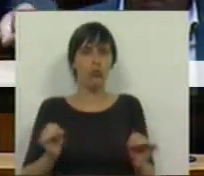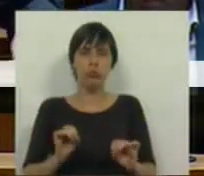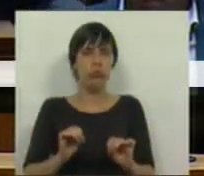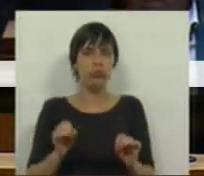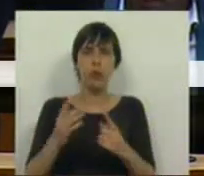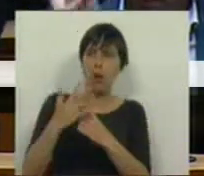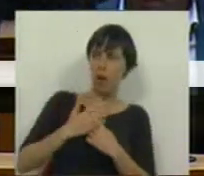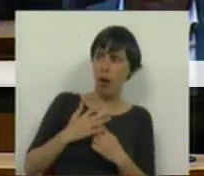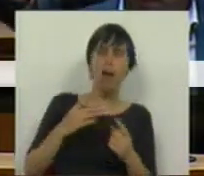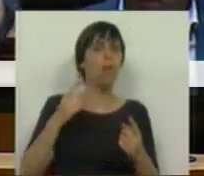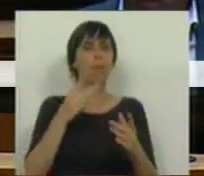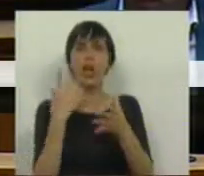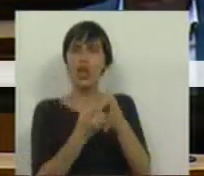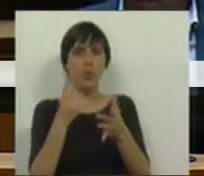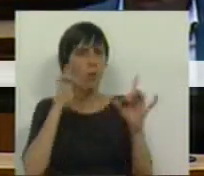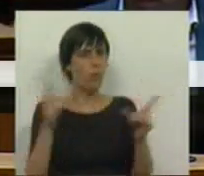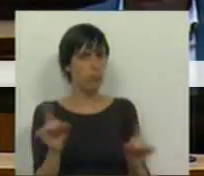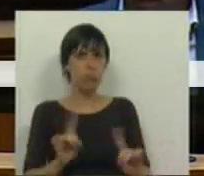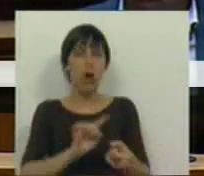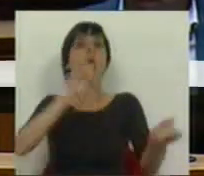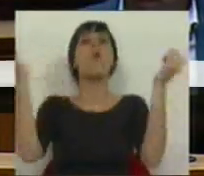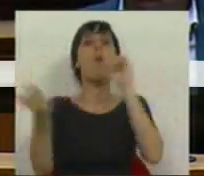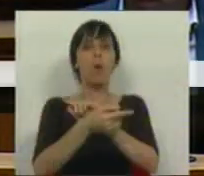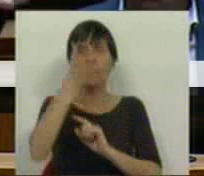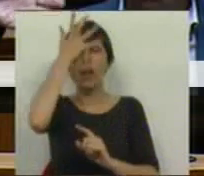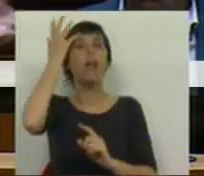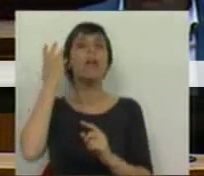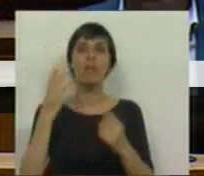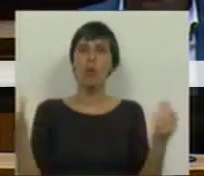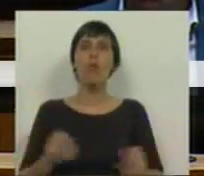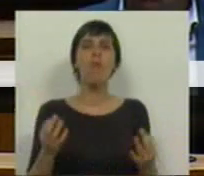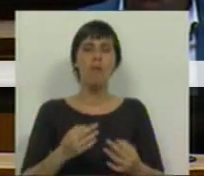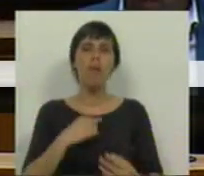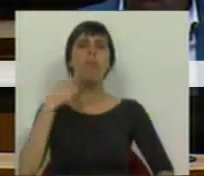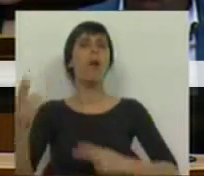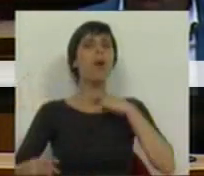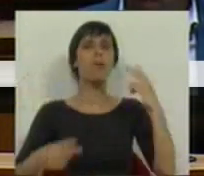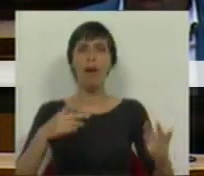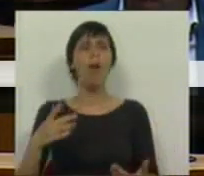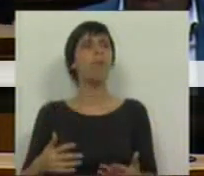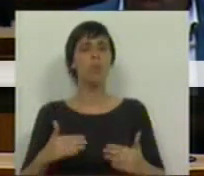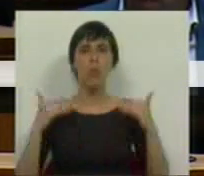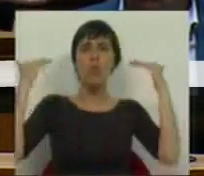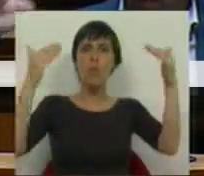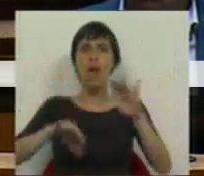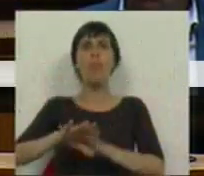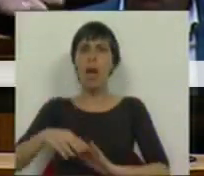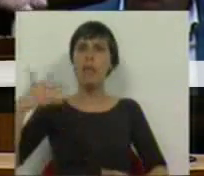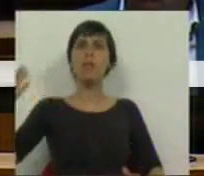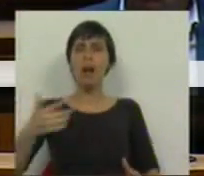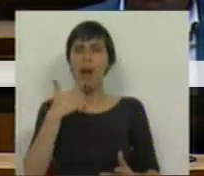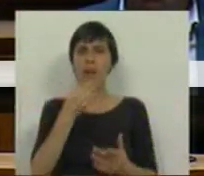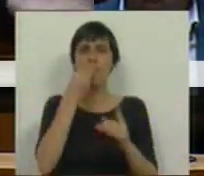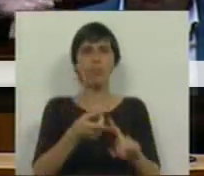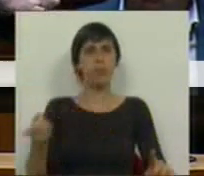hostilização nem o isolamento dos professores, pelo contrário, tivemos até vozes bastante autorizadas no campo da direita a